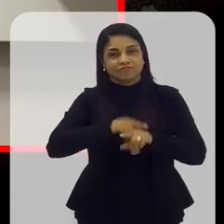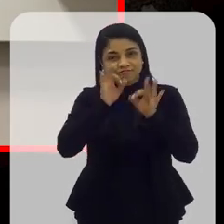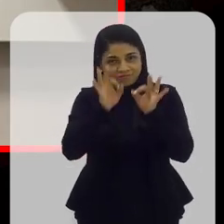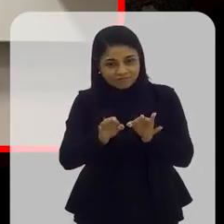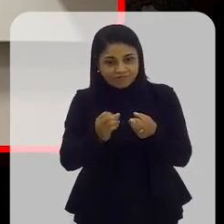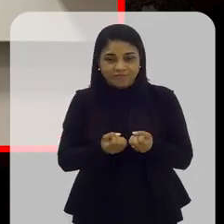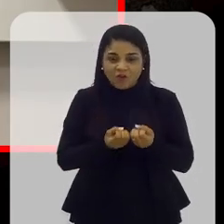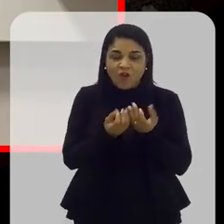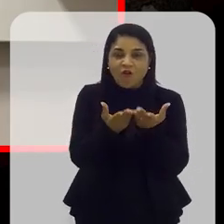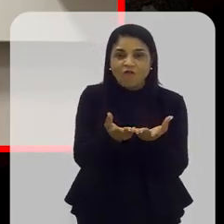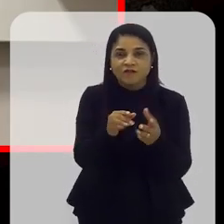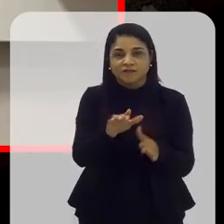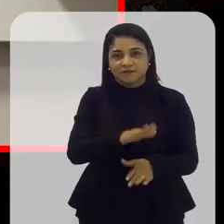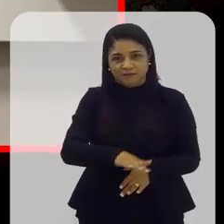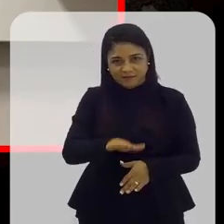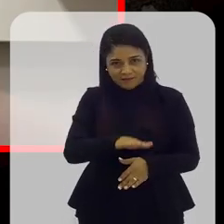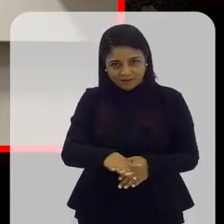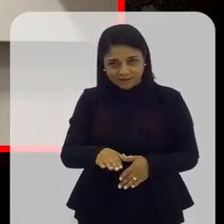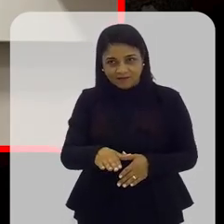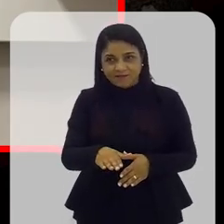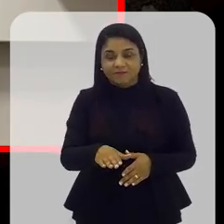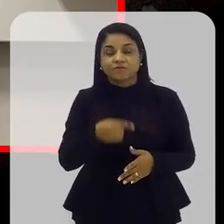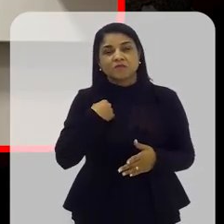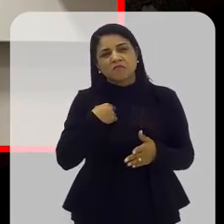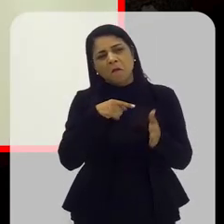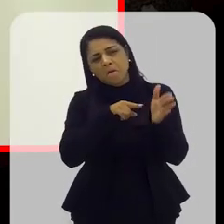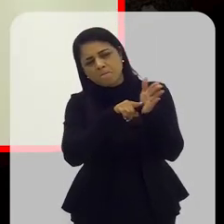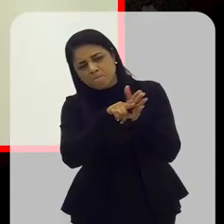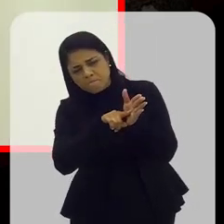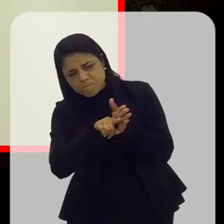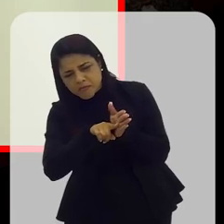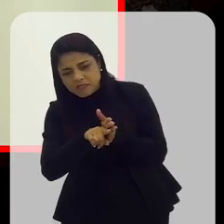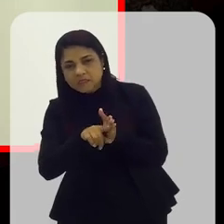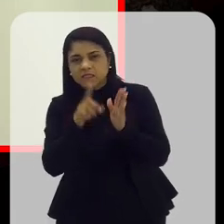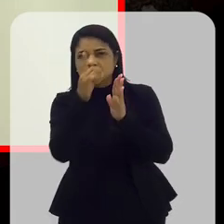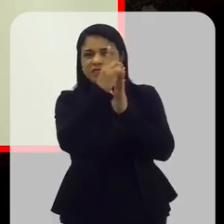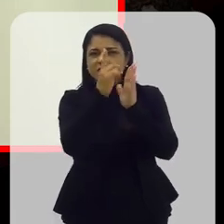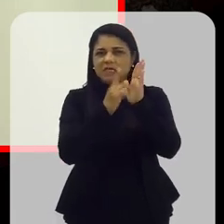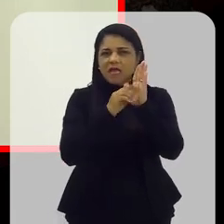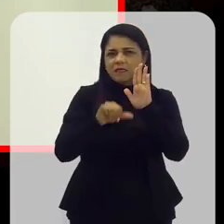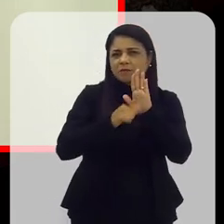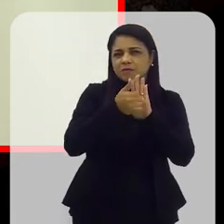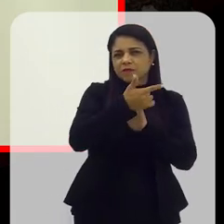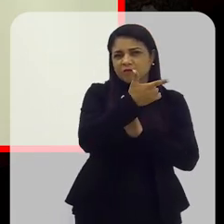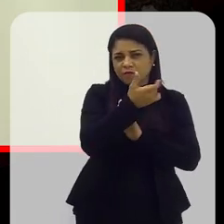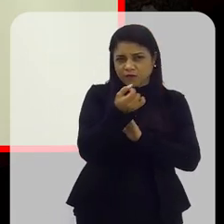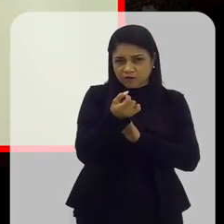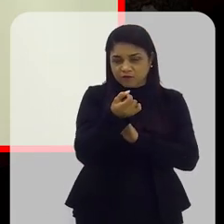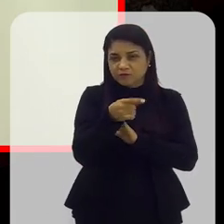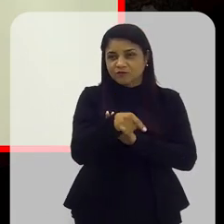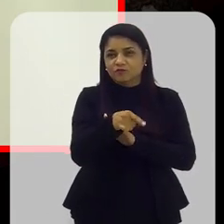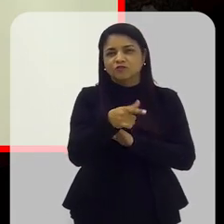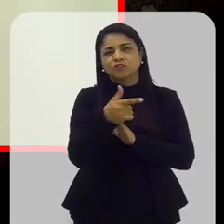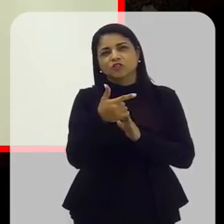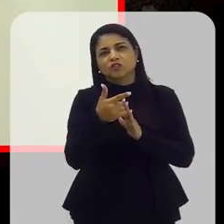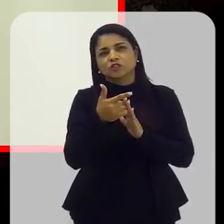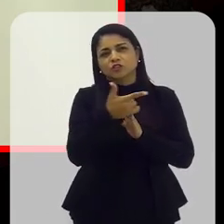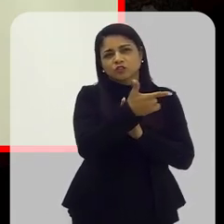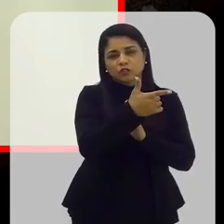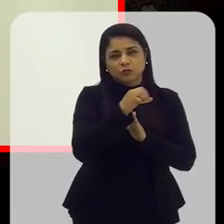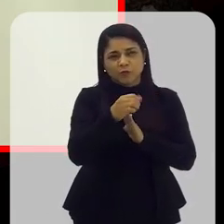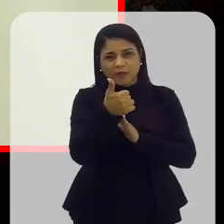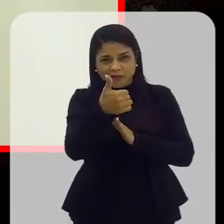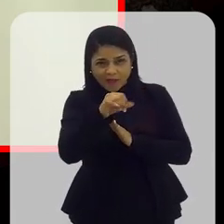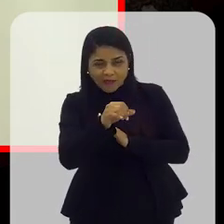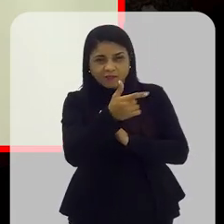o melhor momento de oferecer aquilo a ela, né? Foi feita uma pesquisa, na primeira década do século XX, né, entre 2000 e